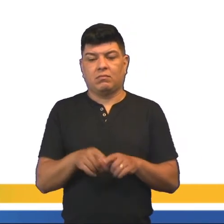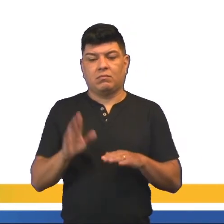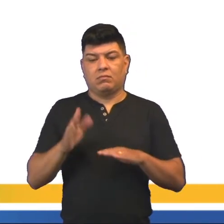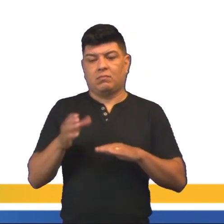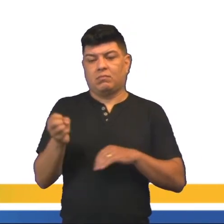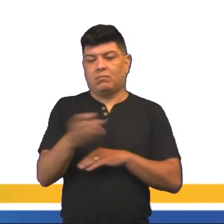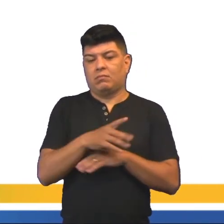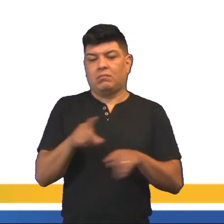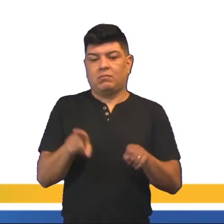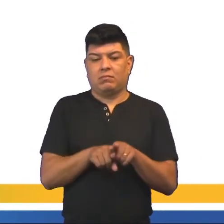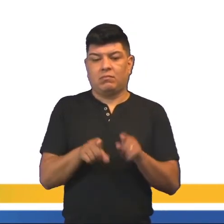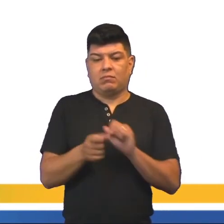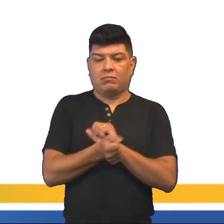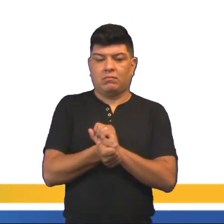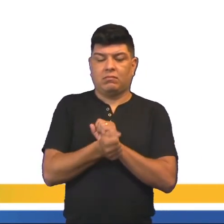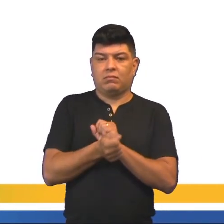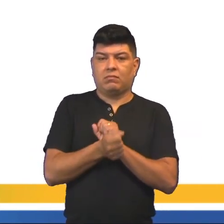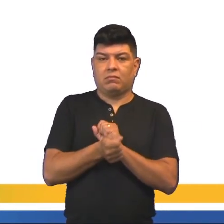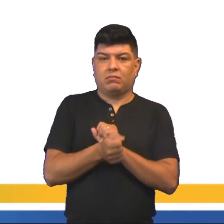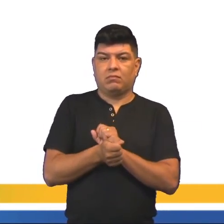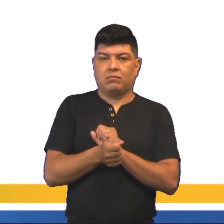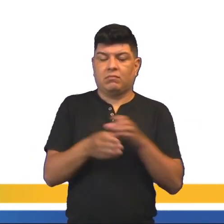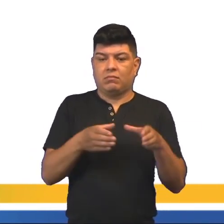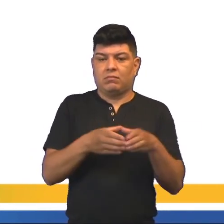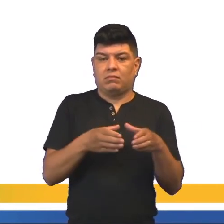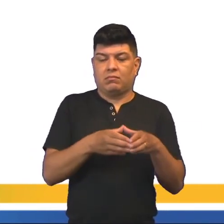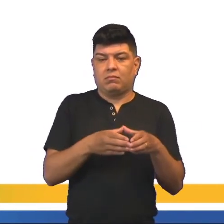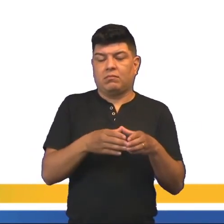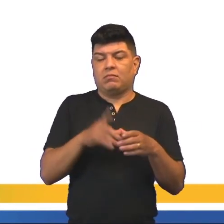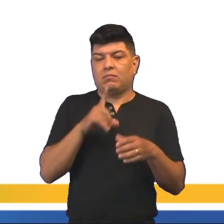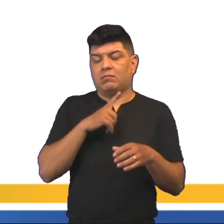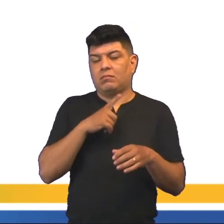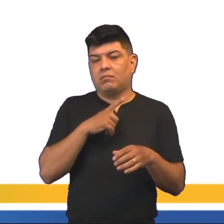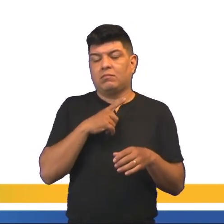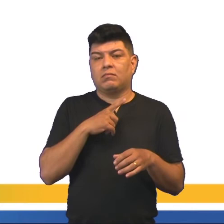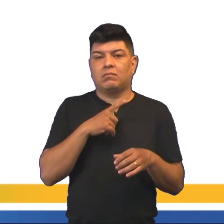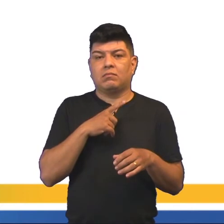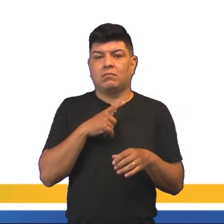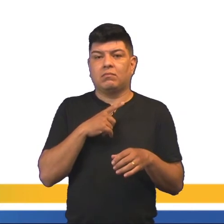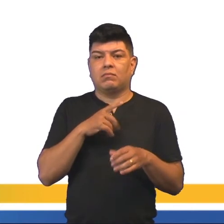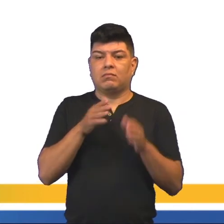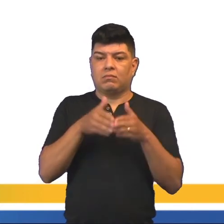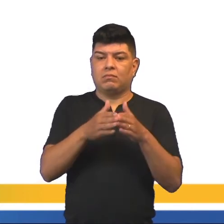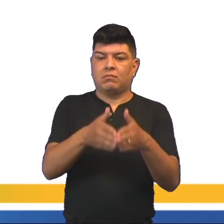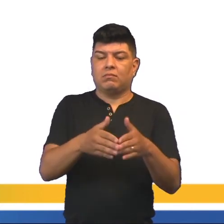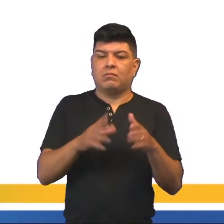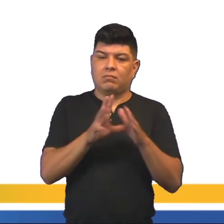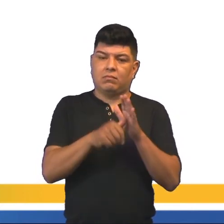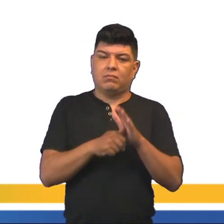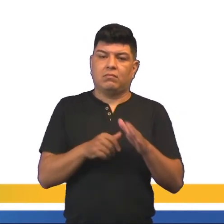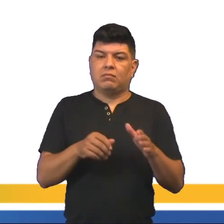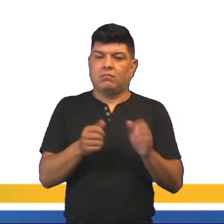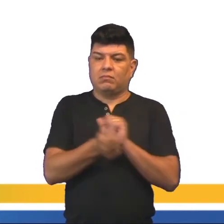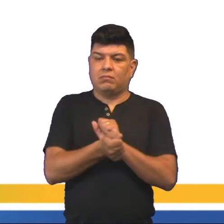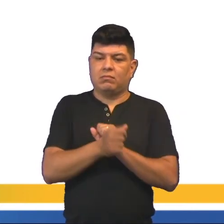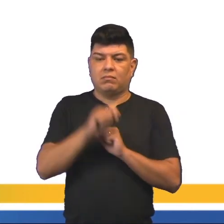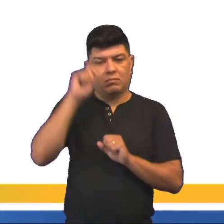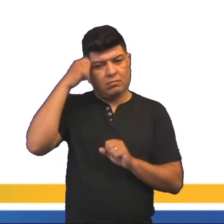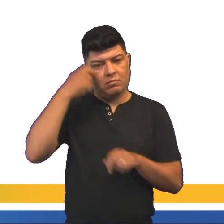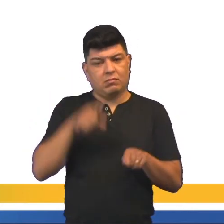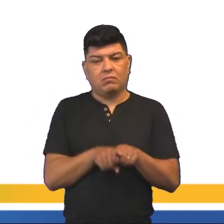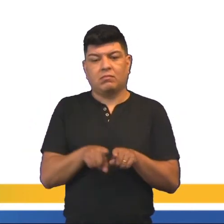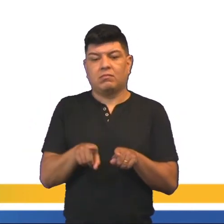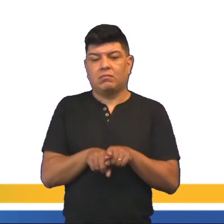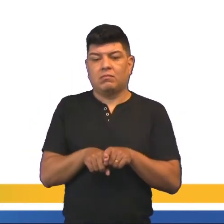na idade moderna, a escravidão lá, por exemplo, nas colônias, onde a gente tem o tráfico negreiro, o tráfico de escravos. E